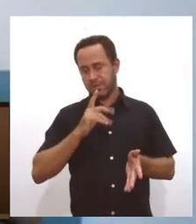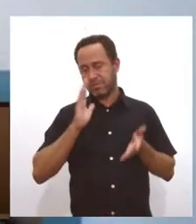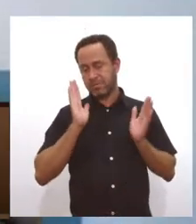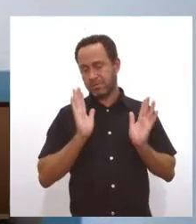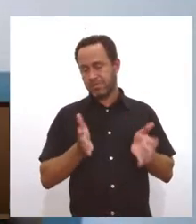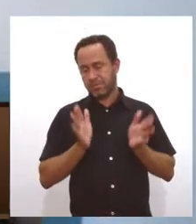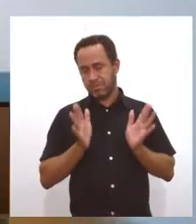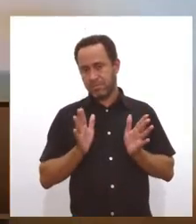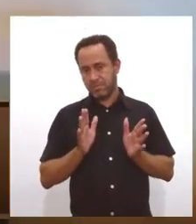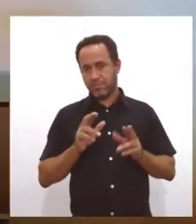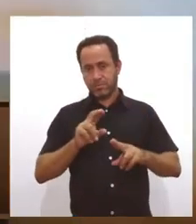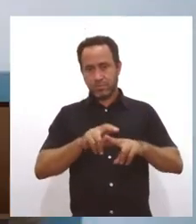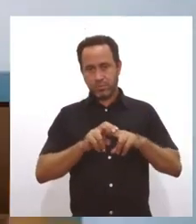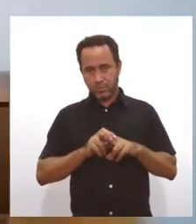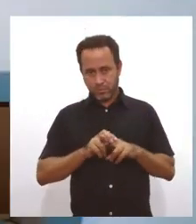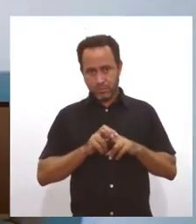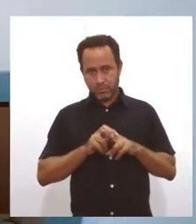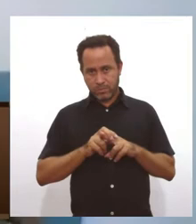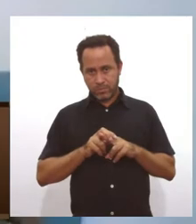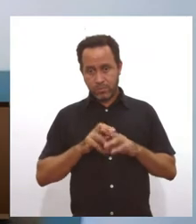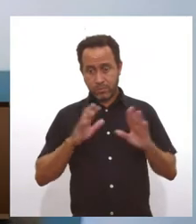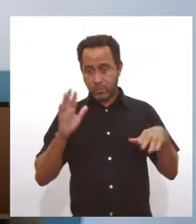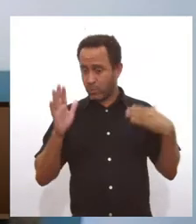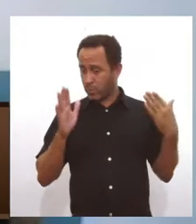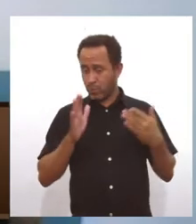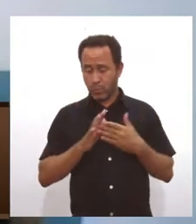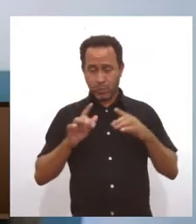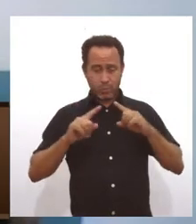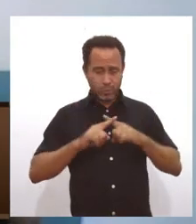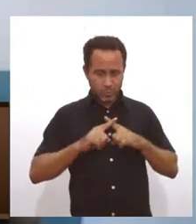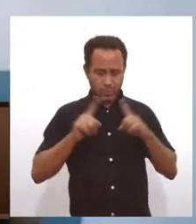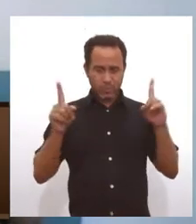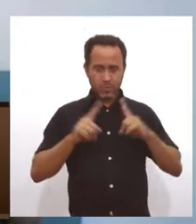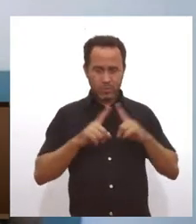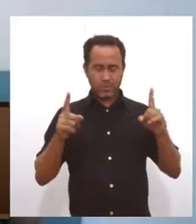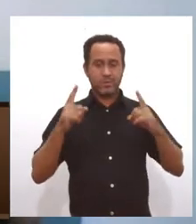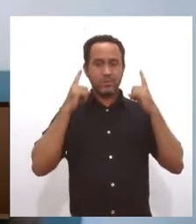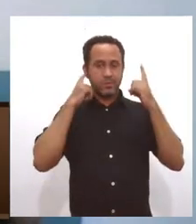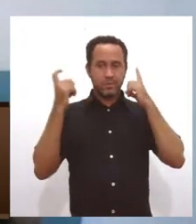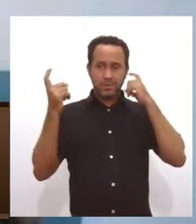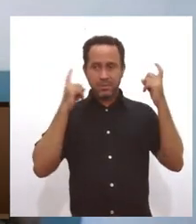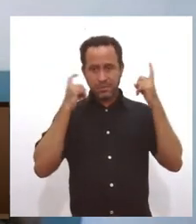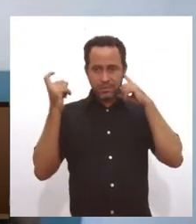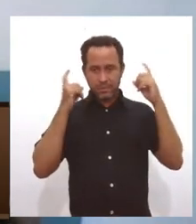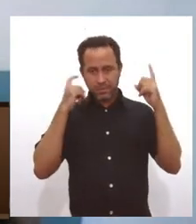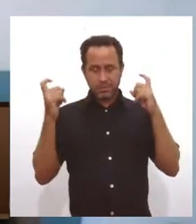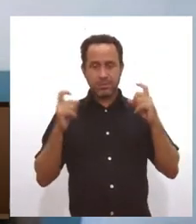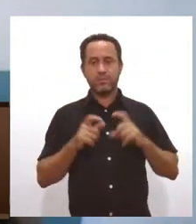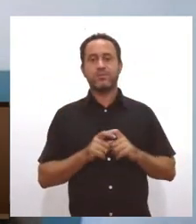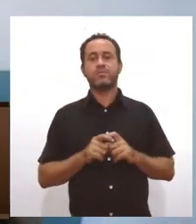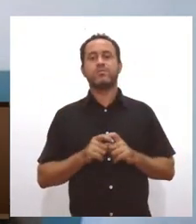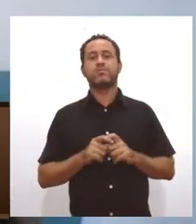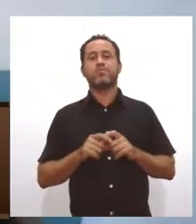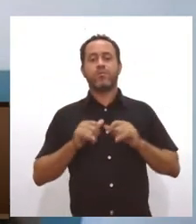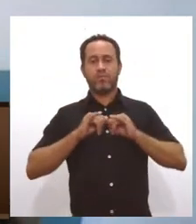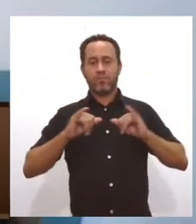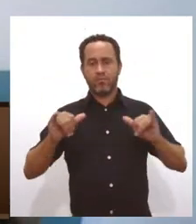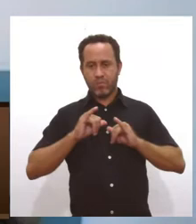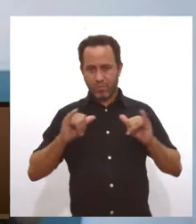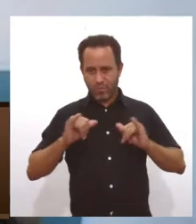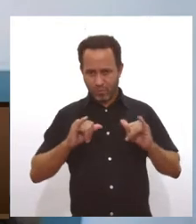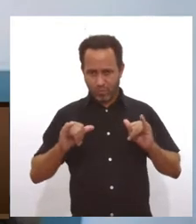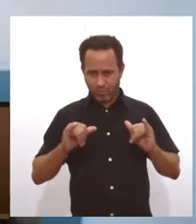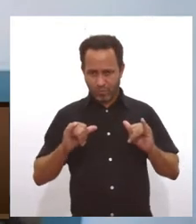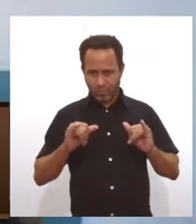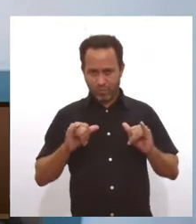Por isso que toda essa reclamação aí, esse barulho em torno desse licenciamento flexibilizado, né? Dessa coisa